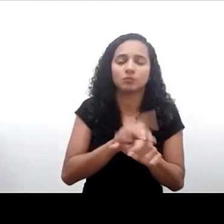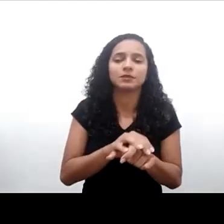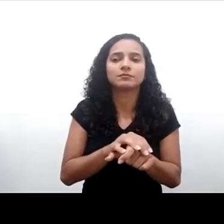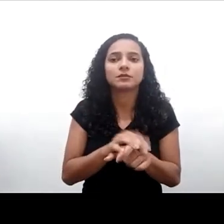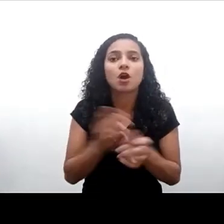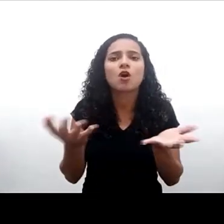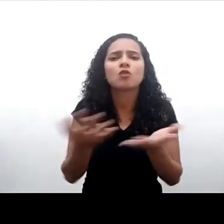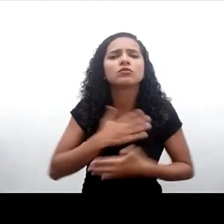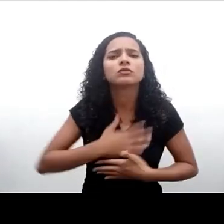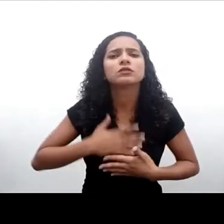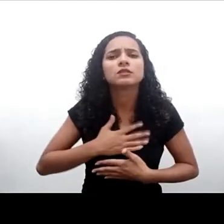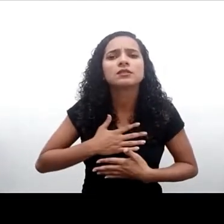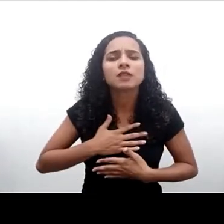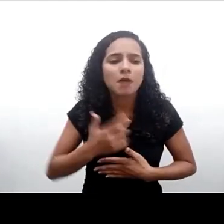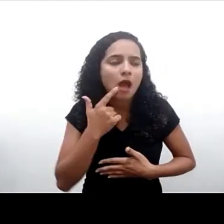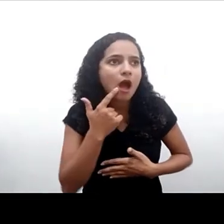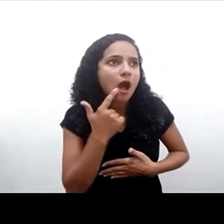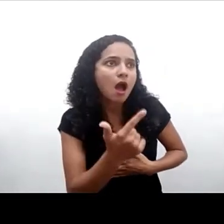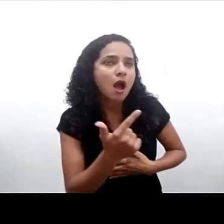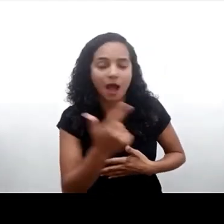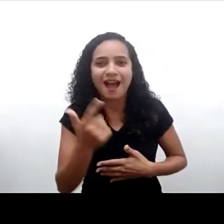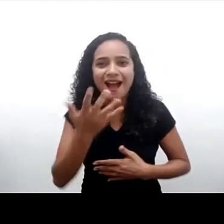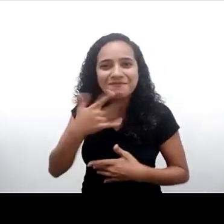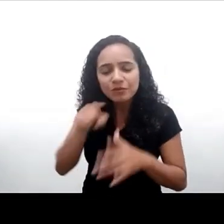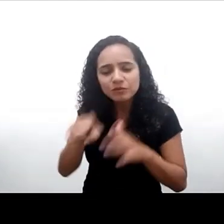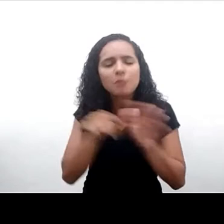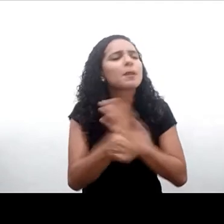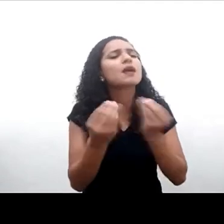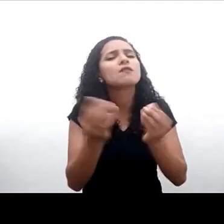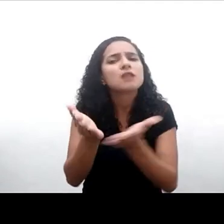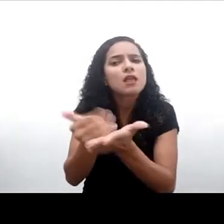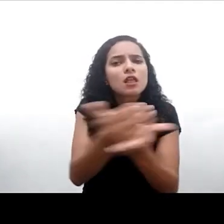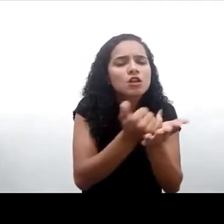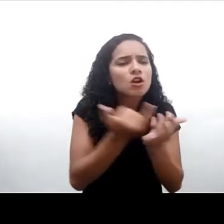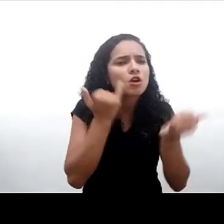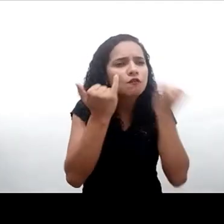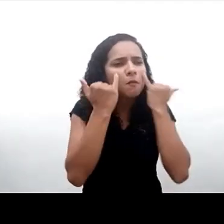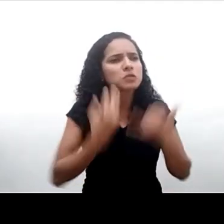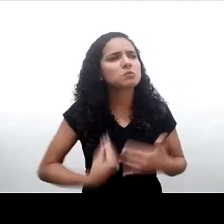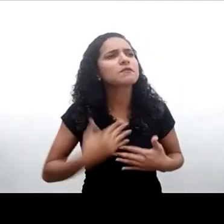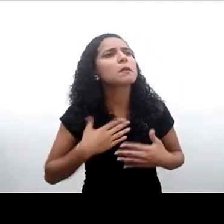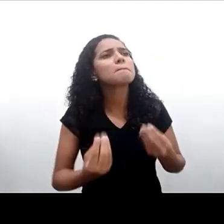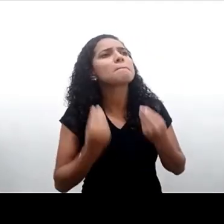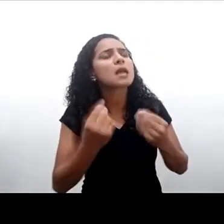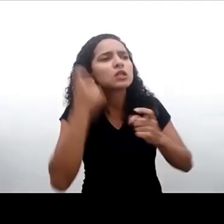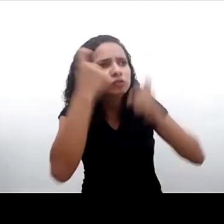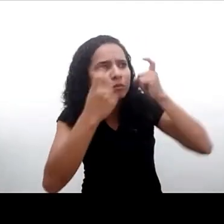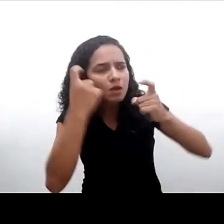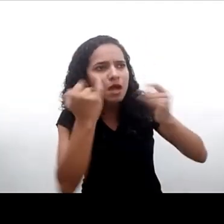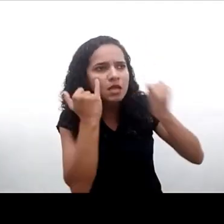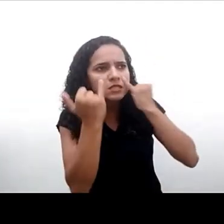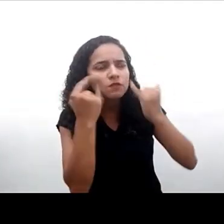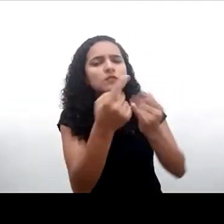vocês fazem com os nossos dados, por que vocês coletam, como... E estamos preocupados em como essas informações são